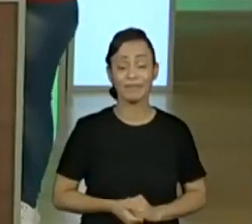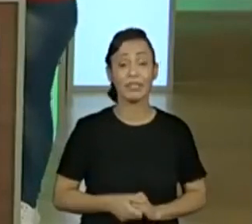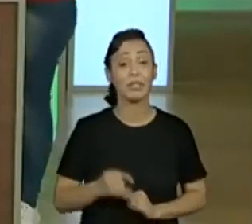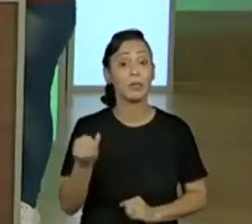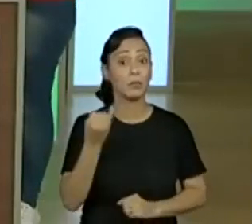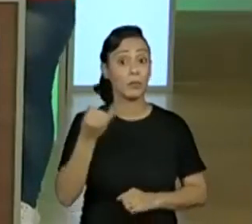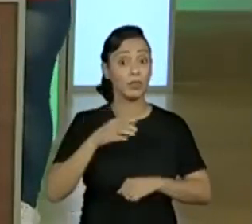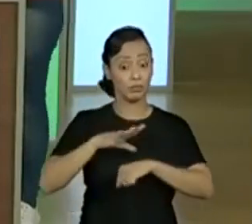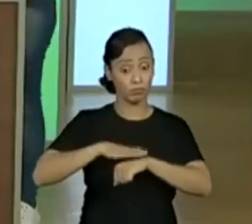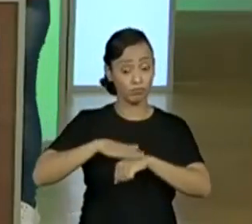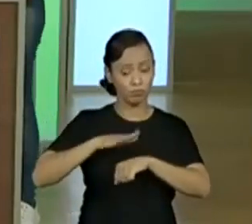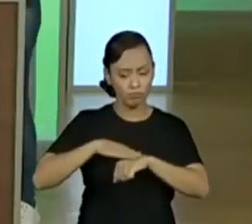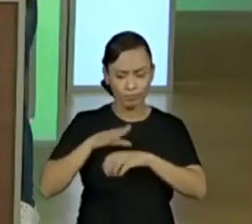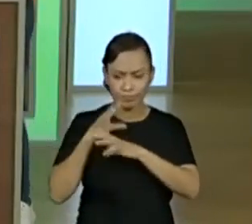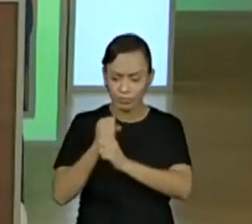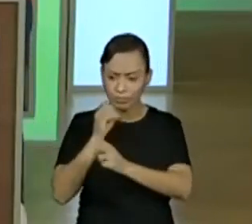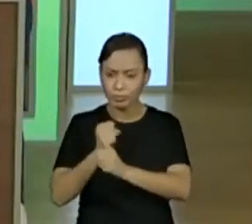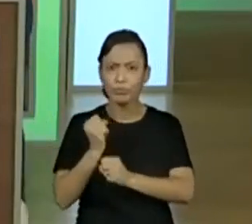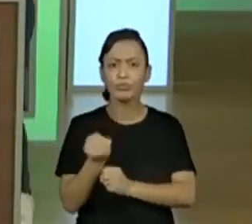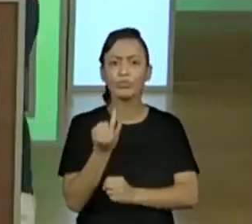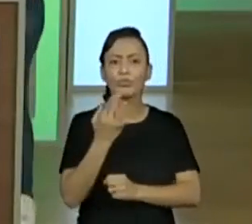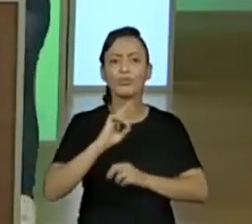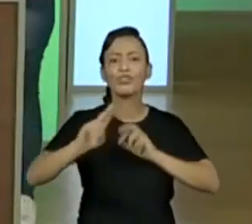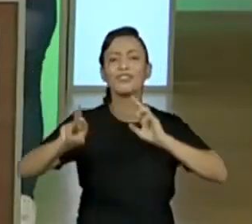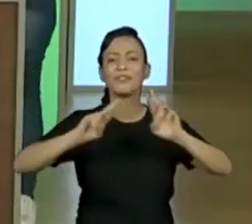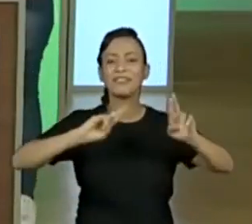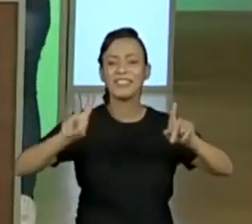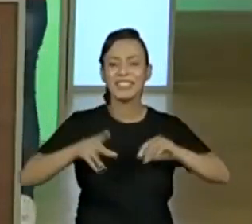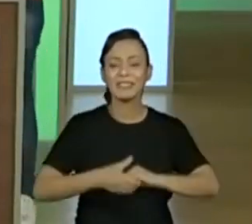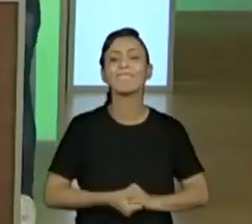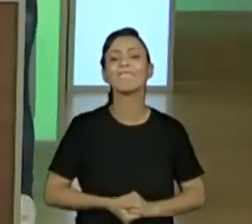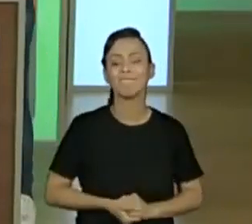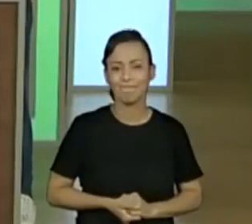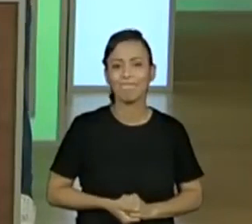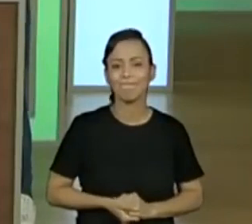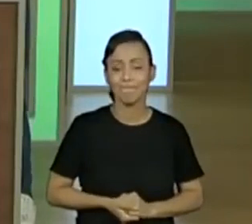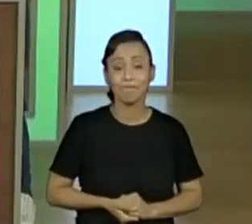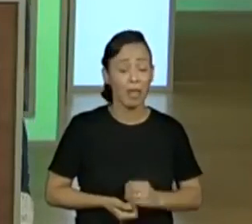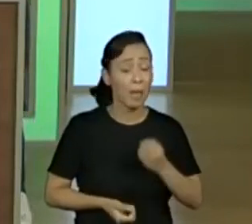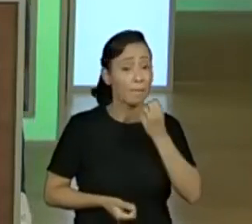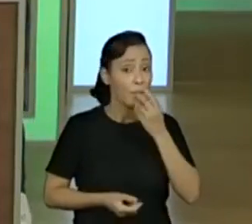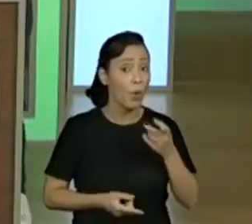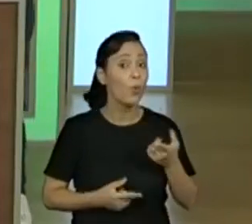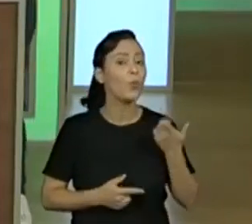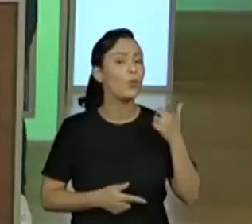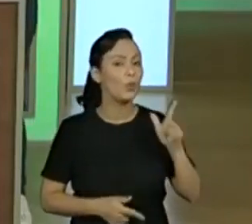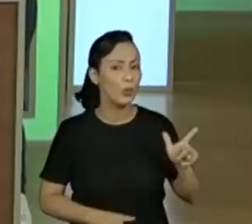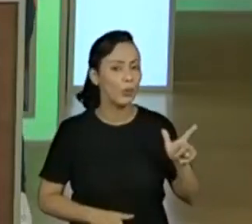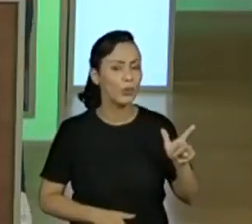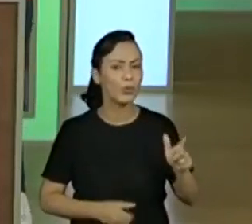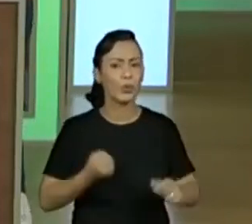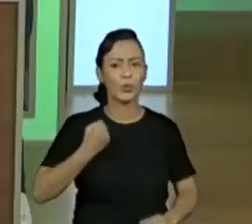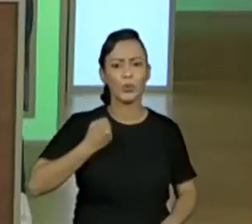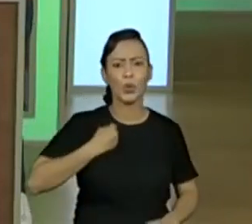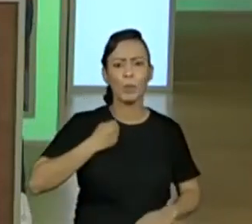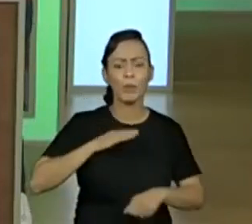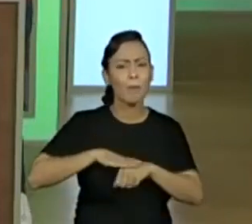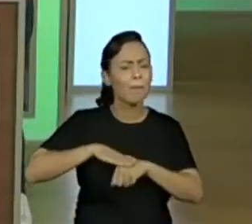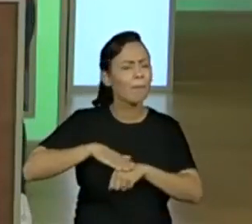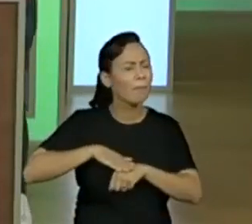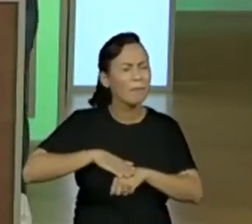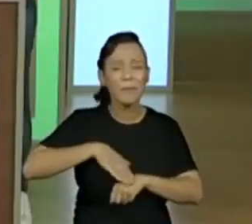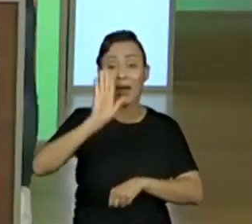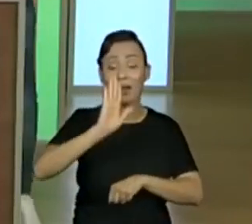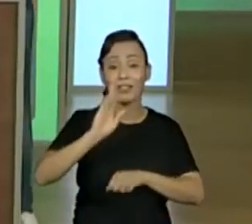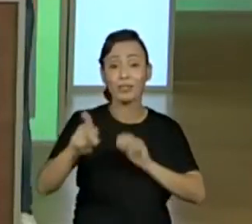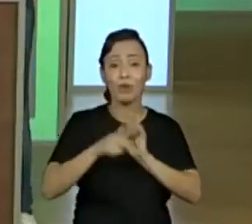vários tipos de contagem aí. Professora, é legal falar nesse momento também qual o maior número que pode sair em cada dado.